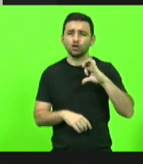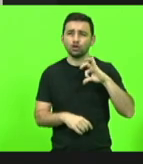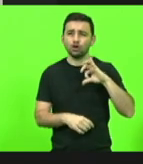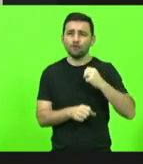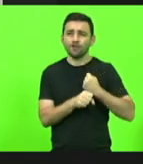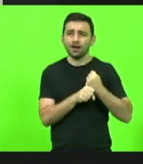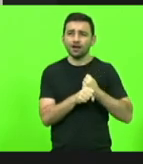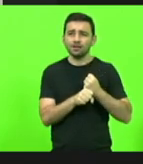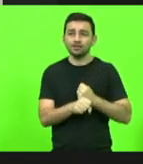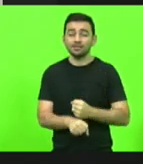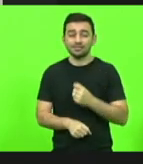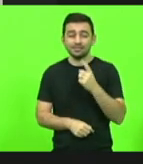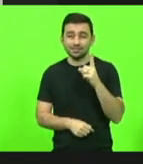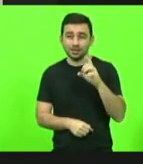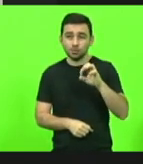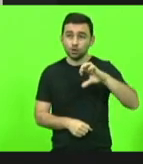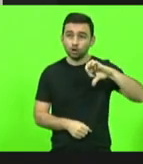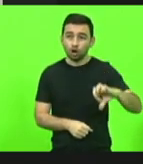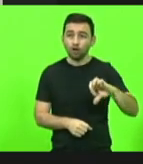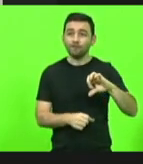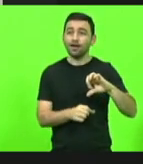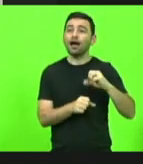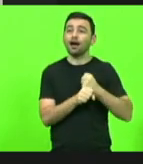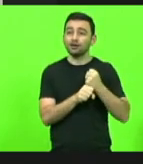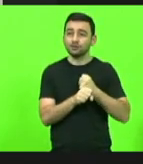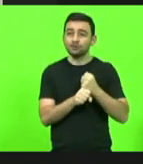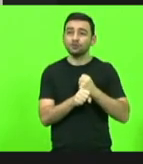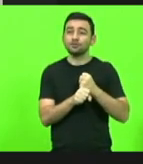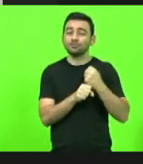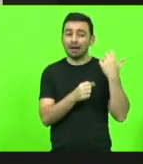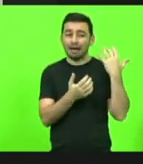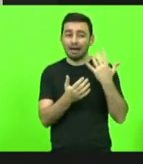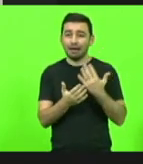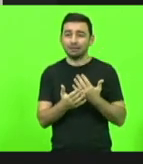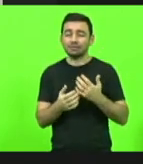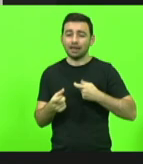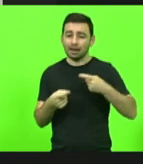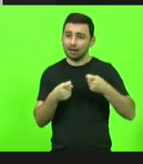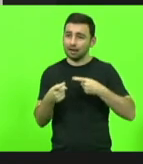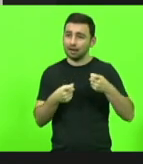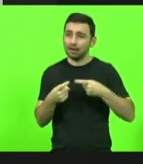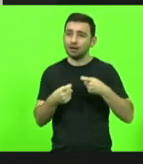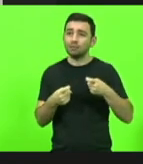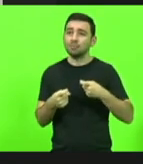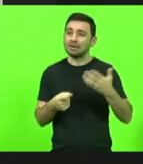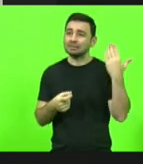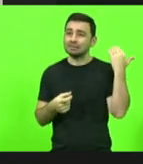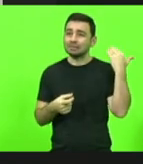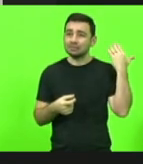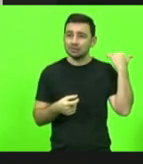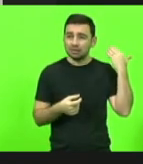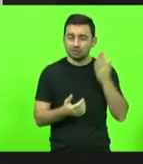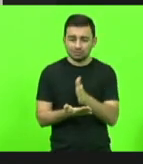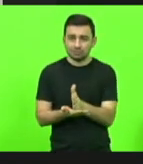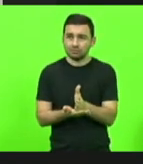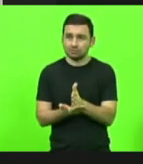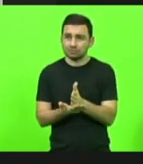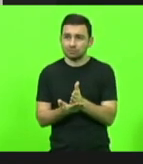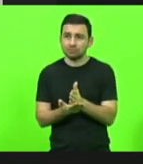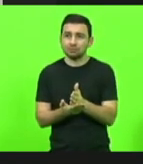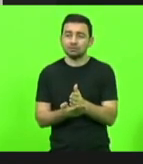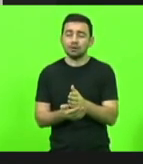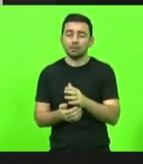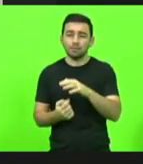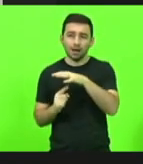há 109 anos deste conflito ocorrido nas fronteiras dos estados do